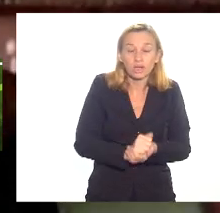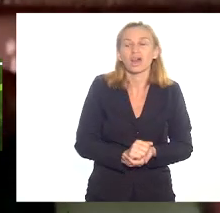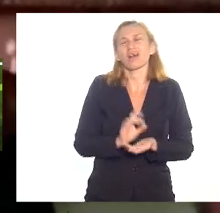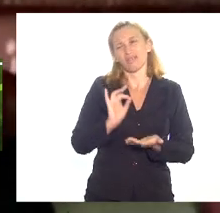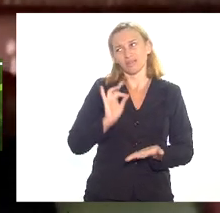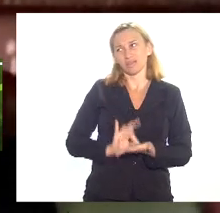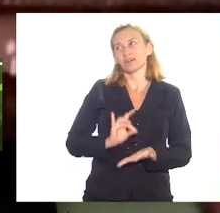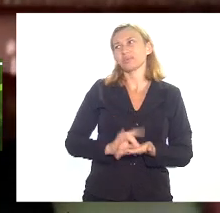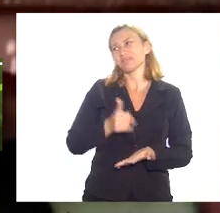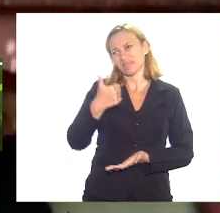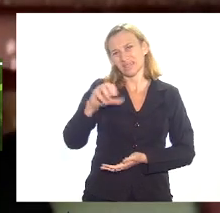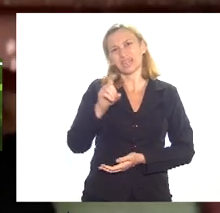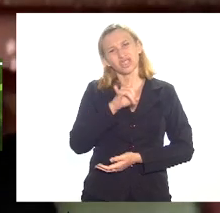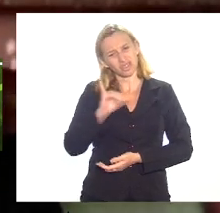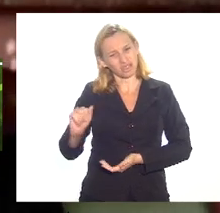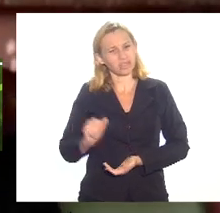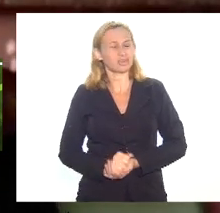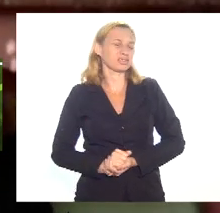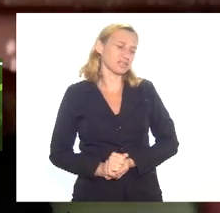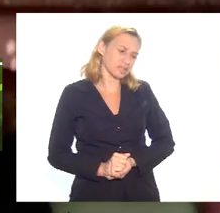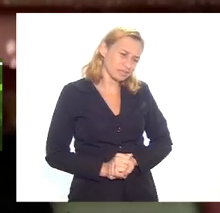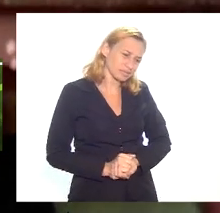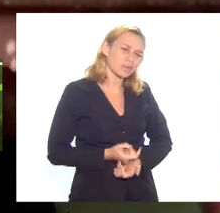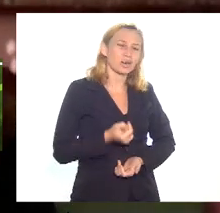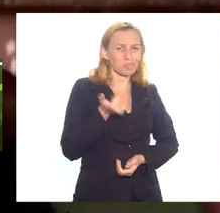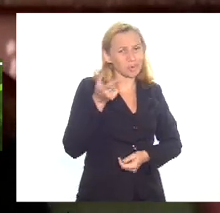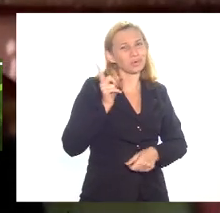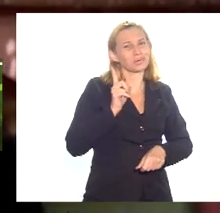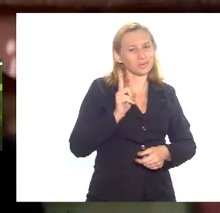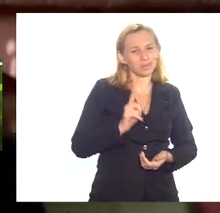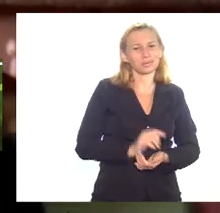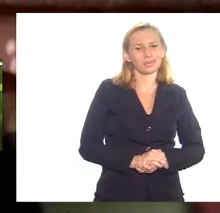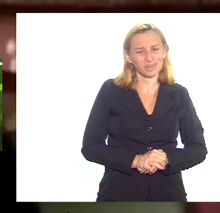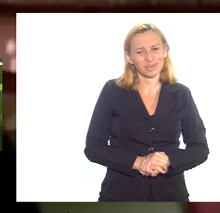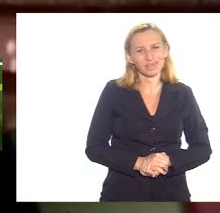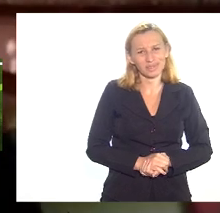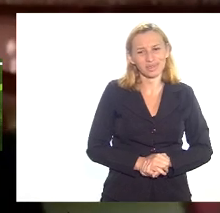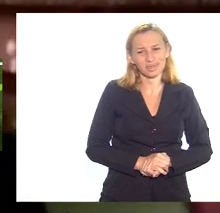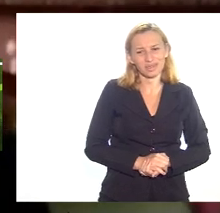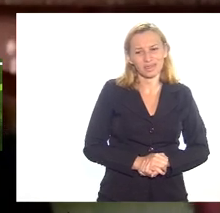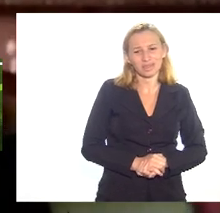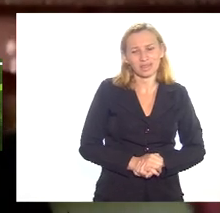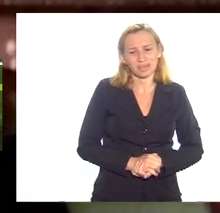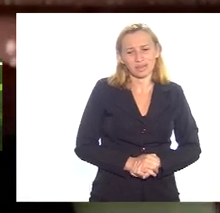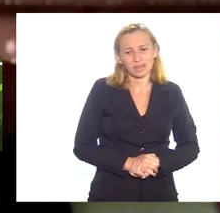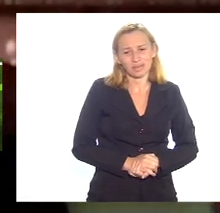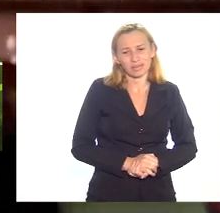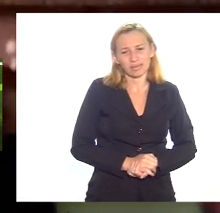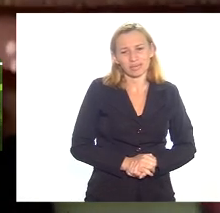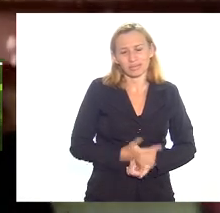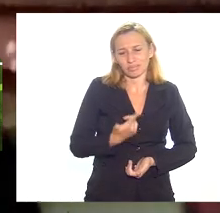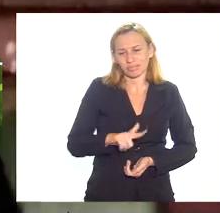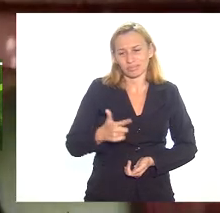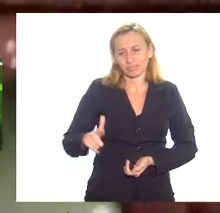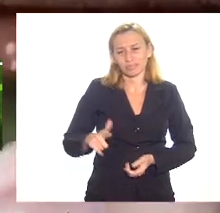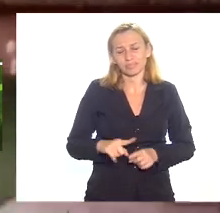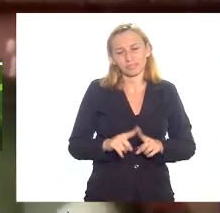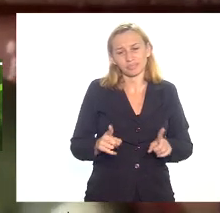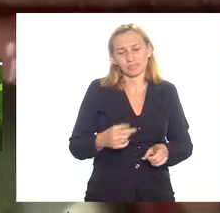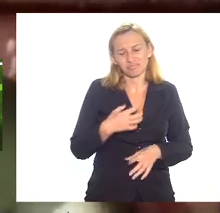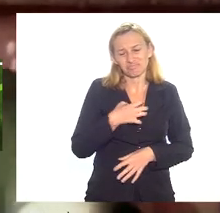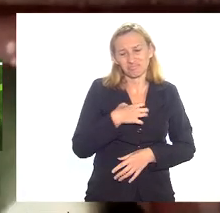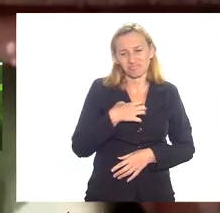10 dias é um pouco demais para não ser repetitiva mas eu me